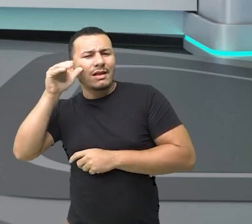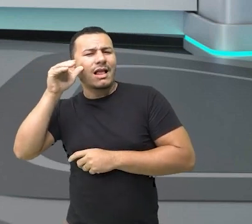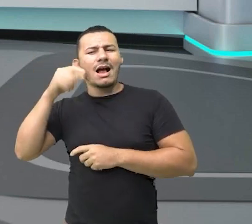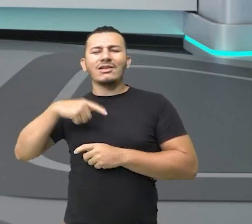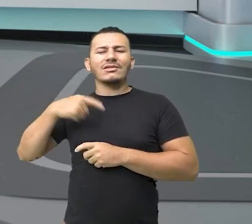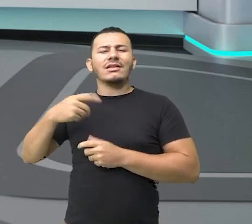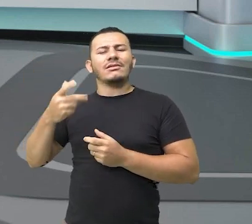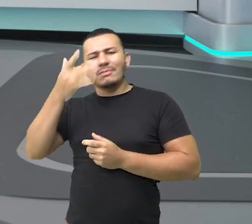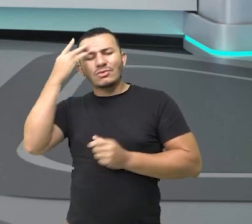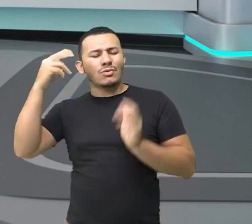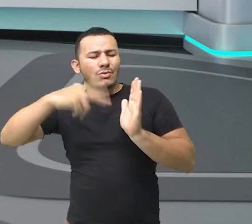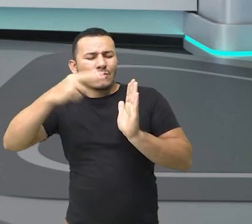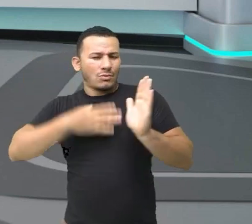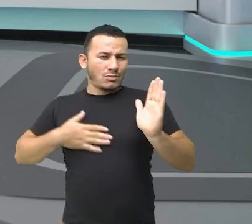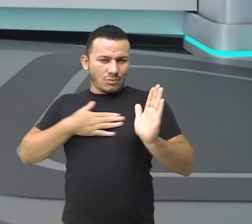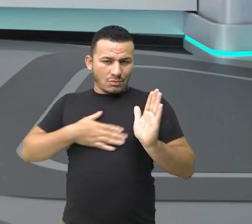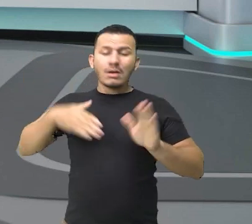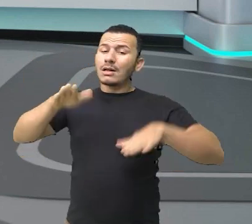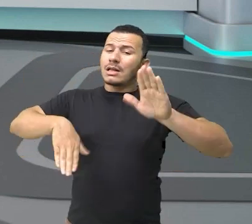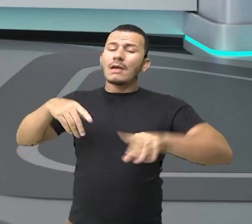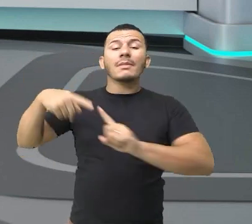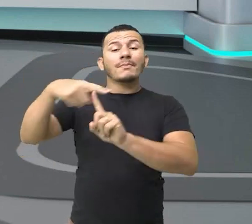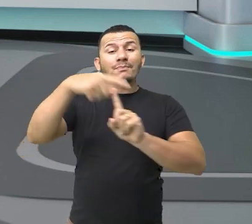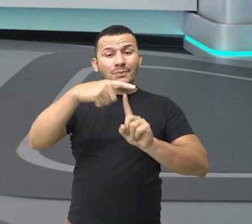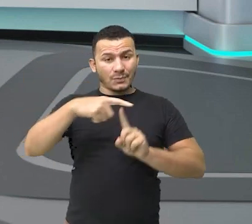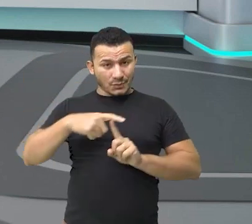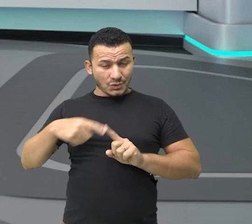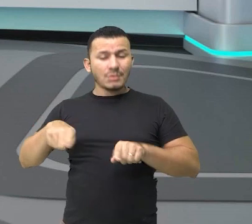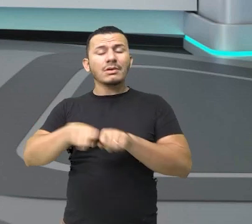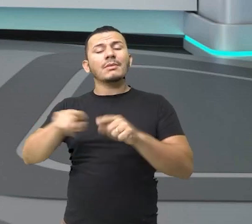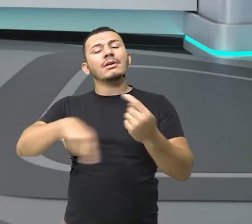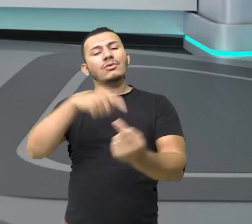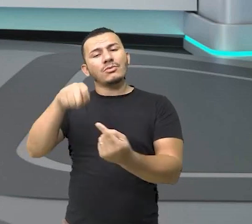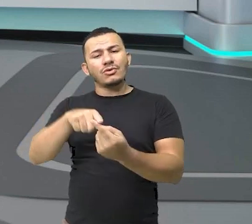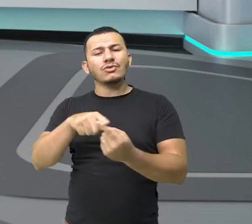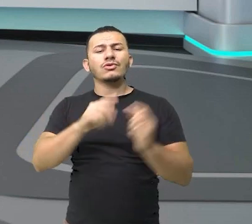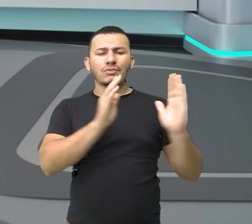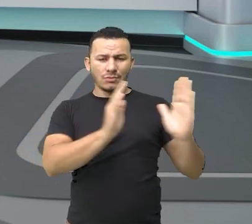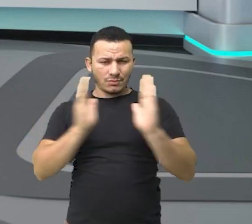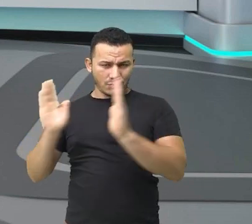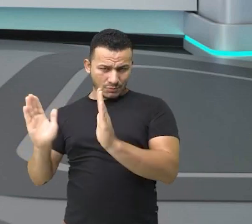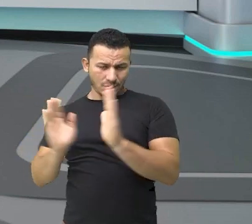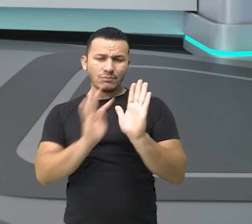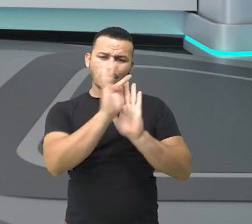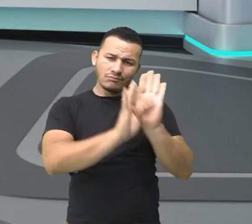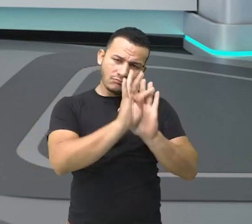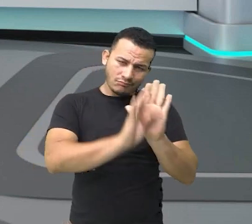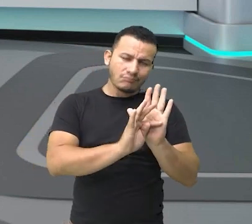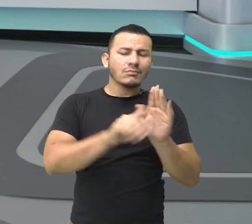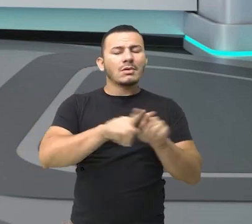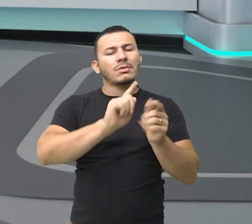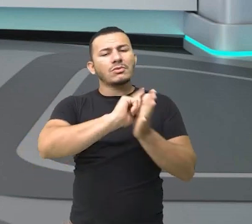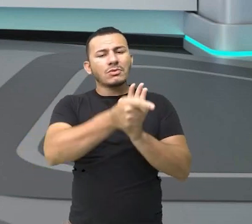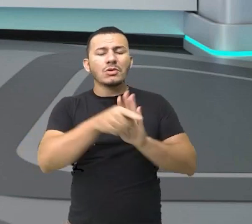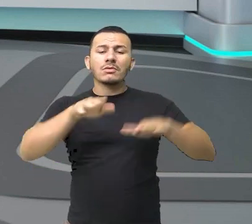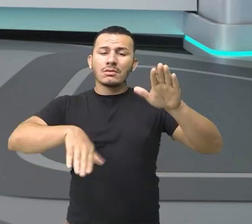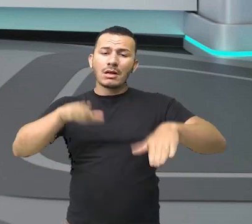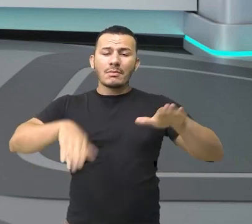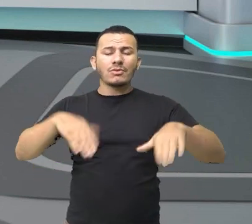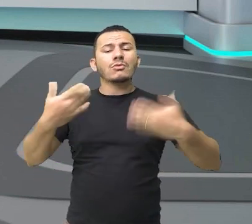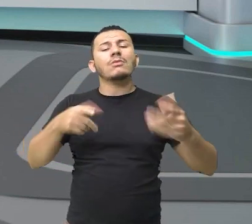entretenimento para a gente. Isso vai depender muito da função de cada texto, certo? De cada gênero que for